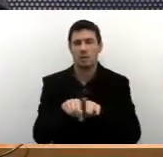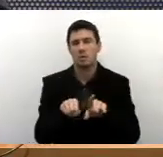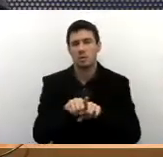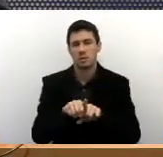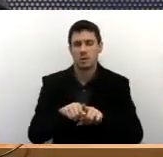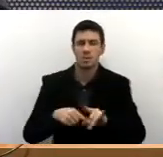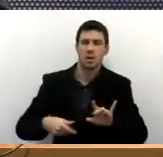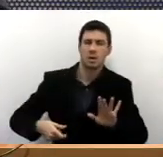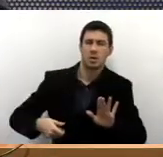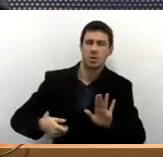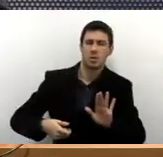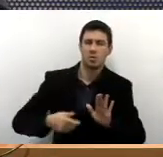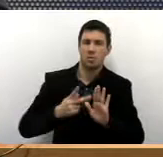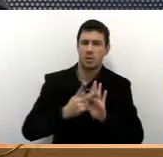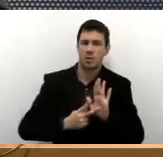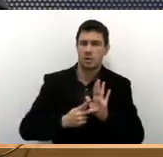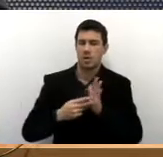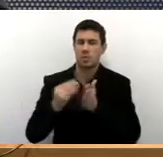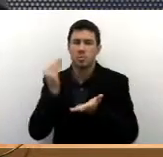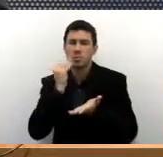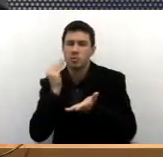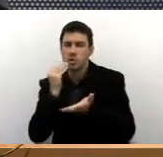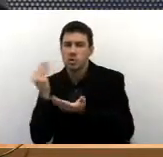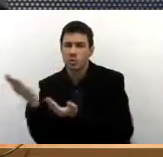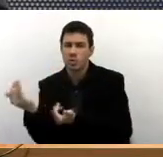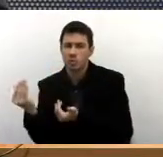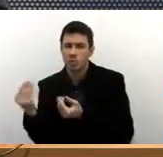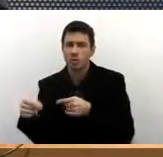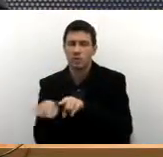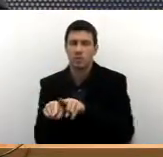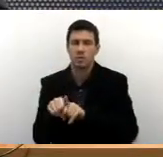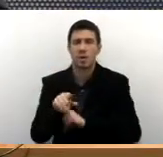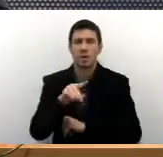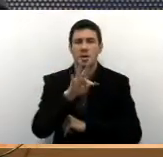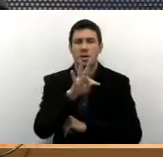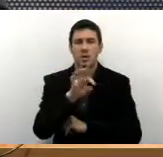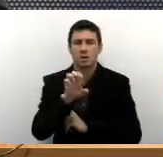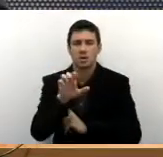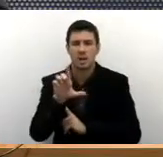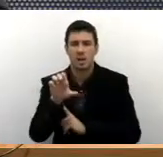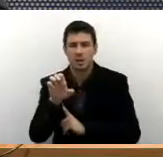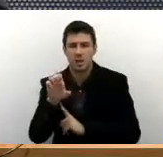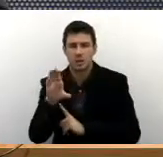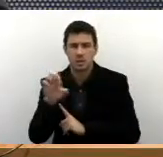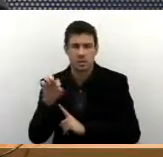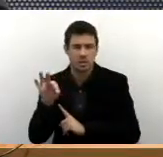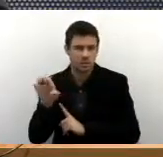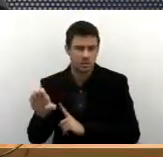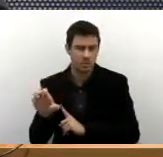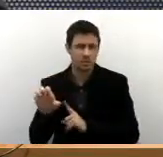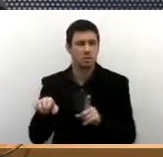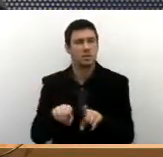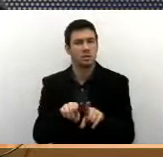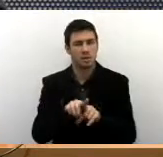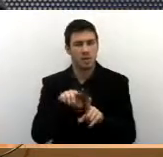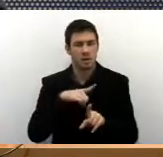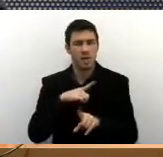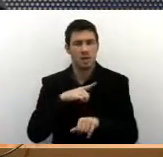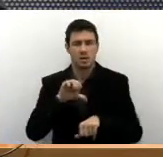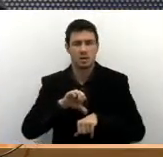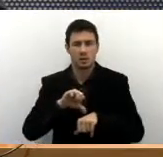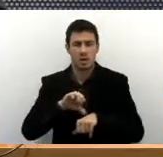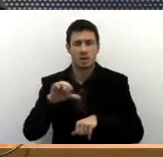Oportunidade ao Jovem e também os telecentros. Por exemplo, só de telecentros, nós temos na cidade de Guarulhos 13